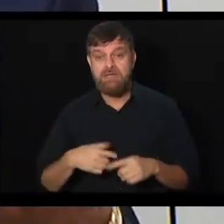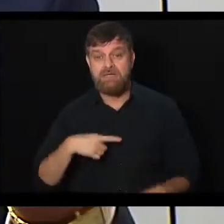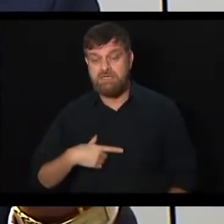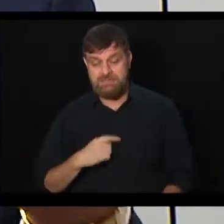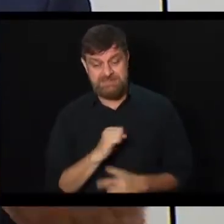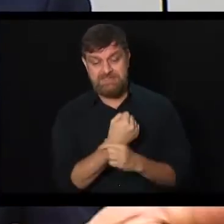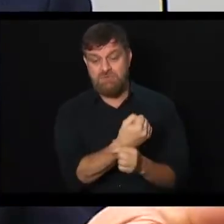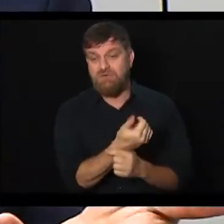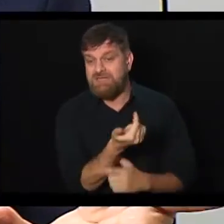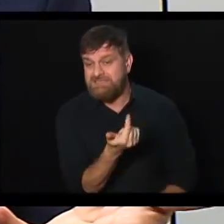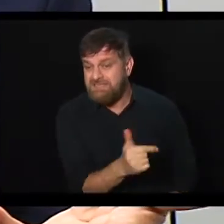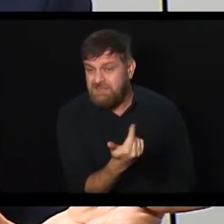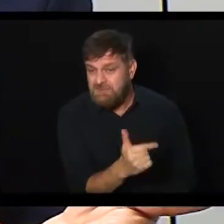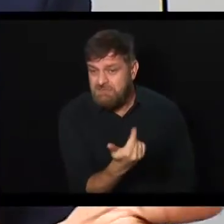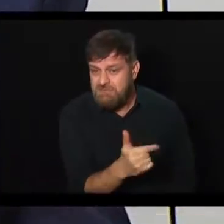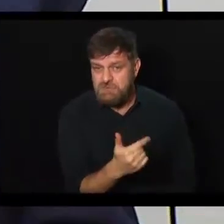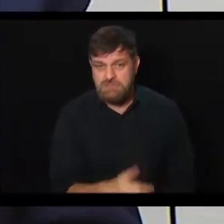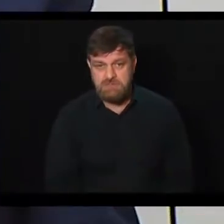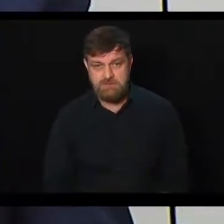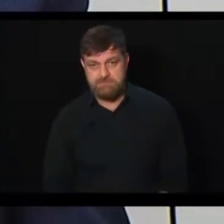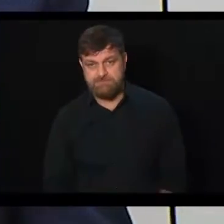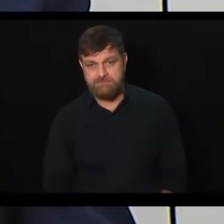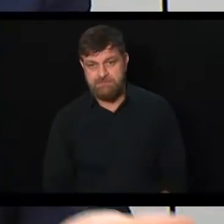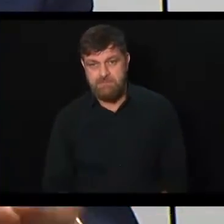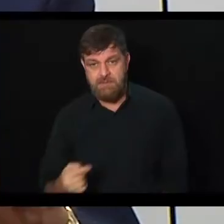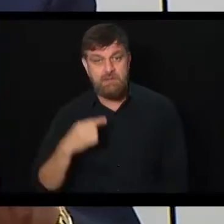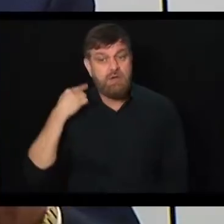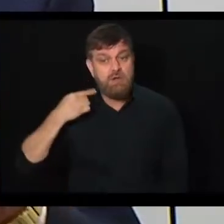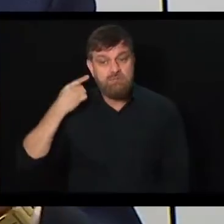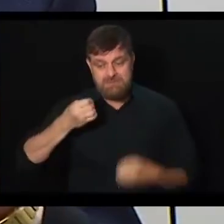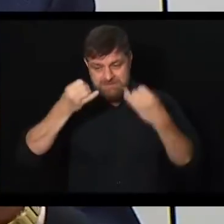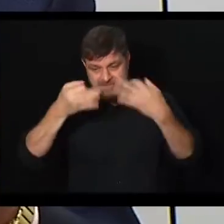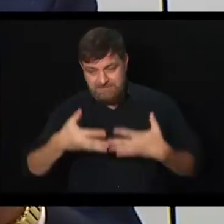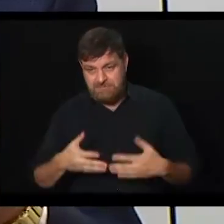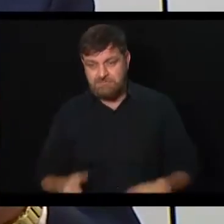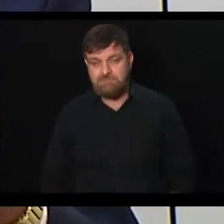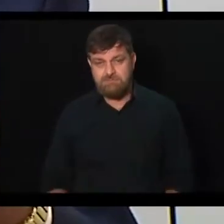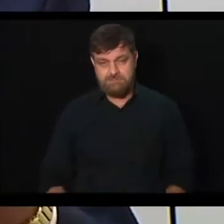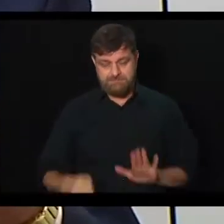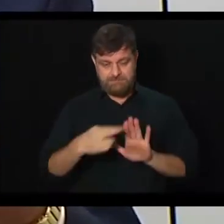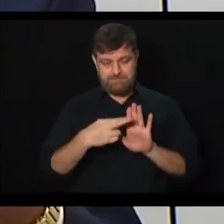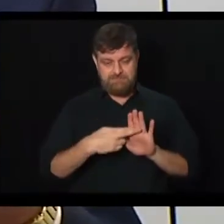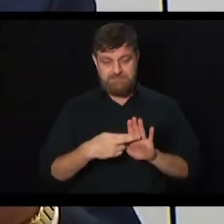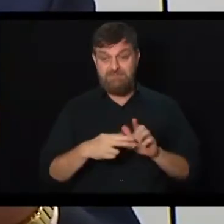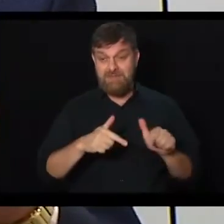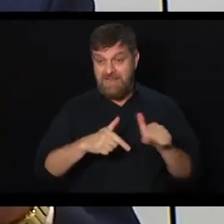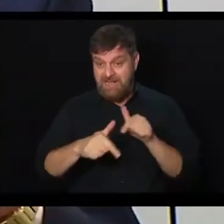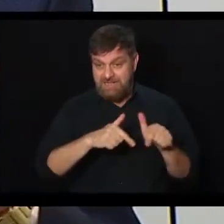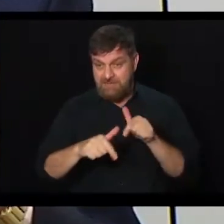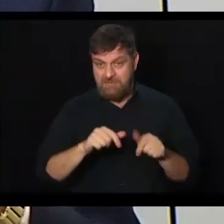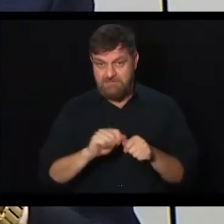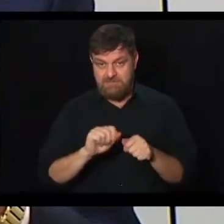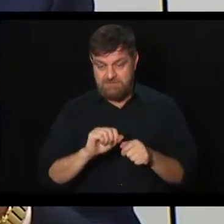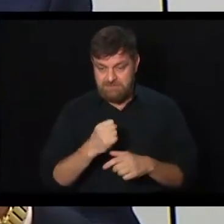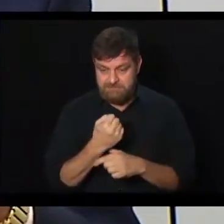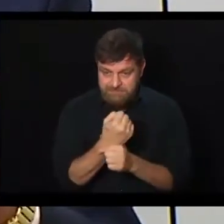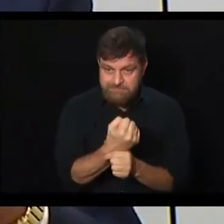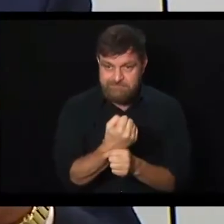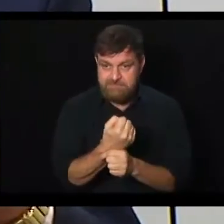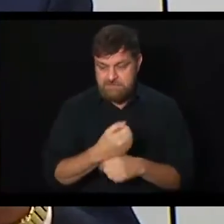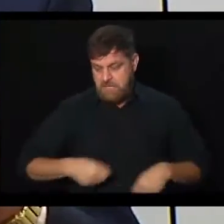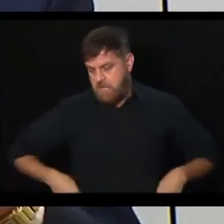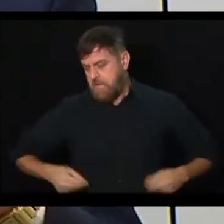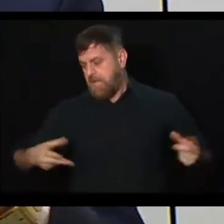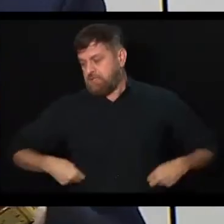segurança jurídica, como o doutor mencionou, a reforma trabalhista que deu mais segurança, desonerou a folha de trabalho.